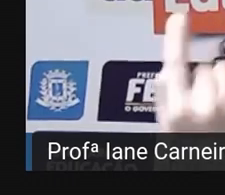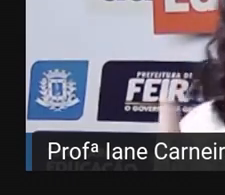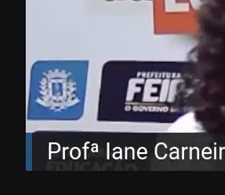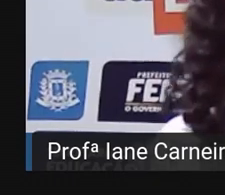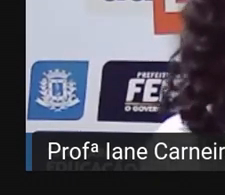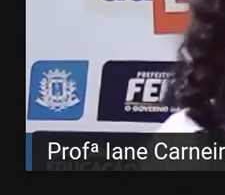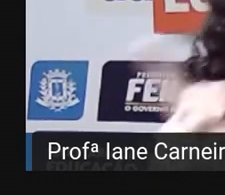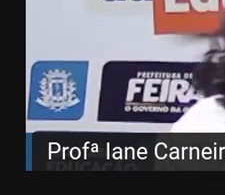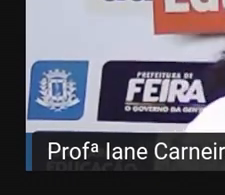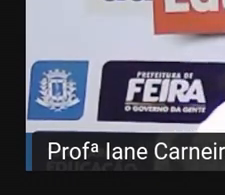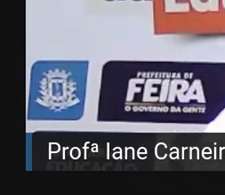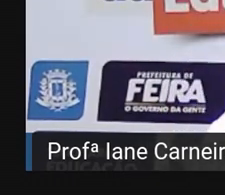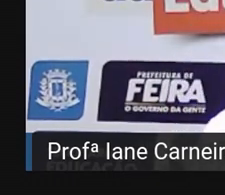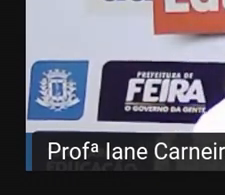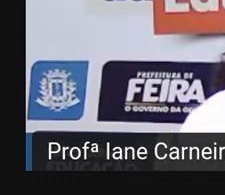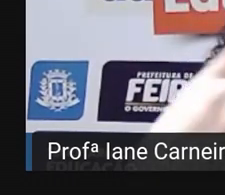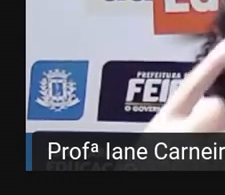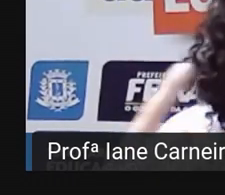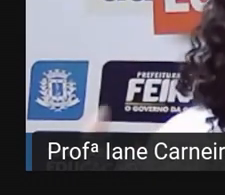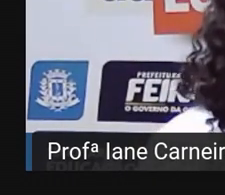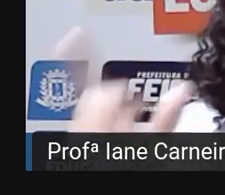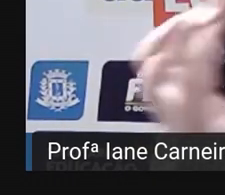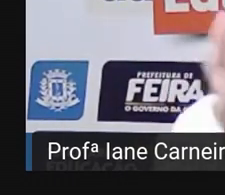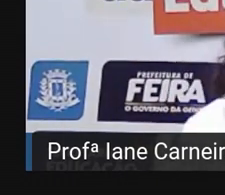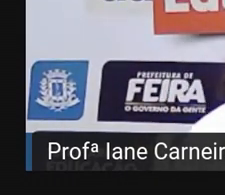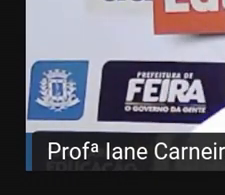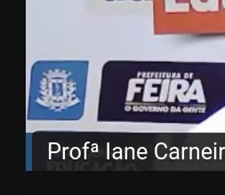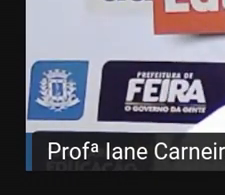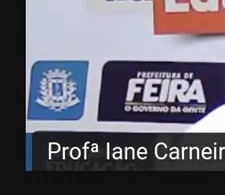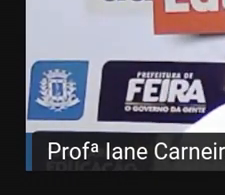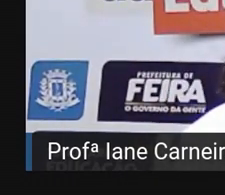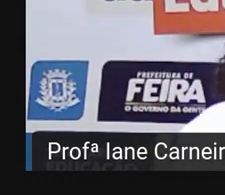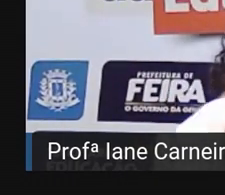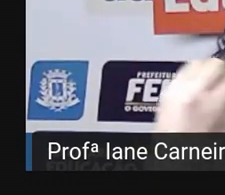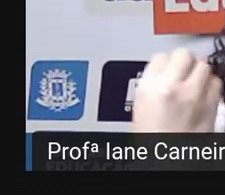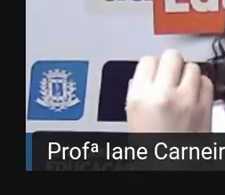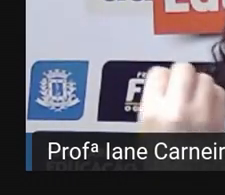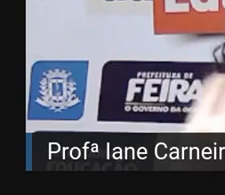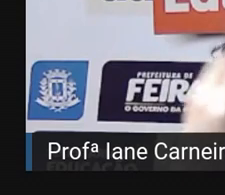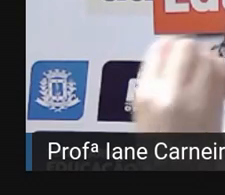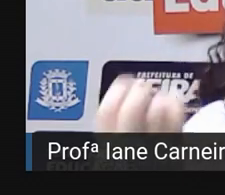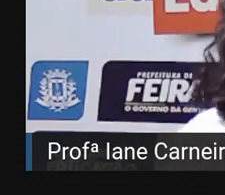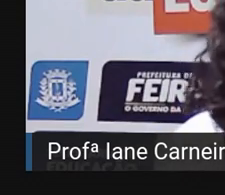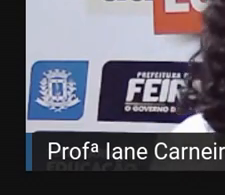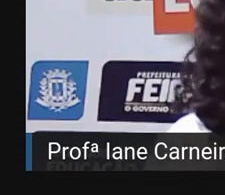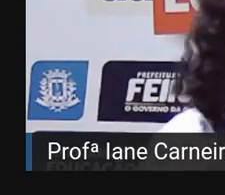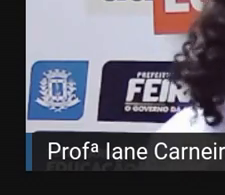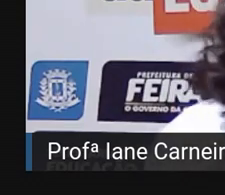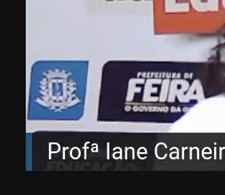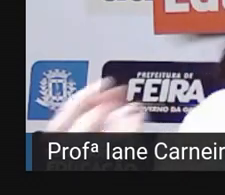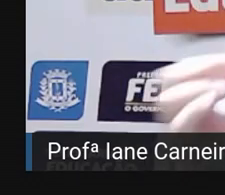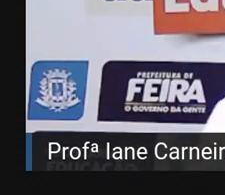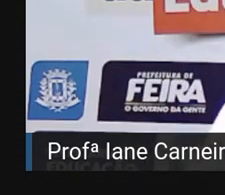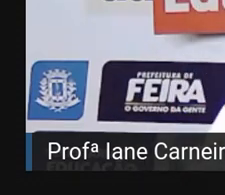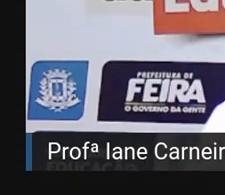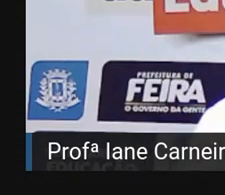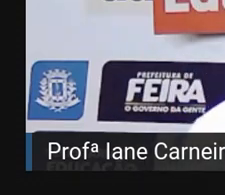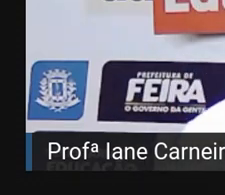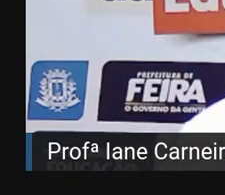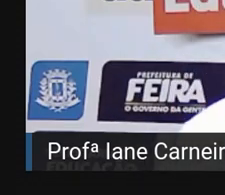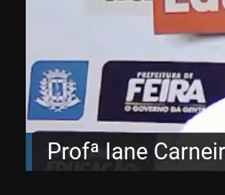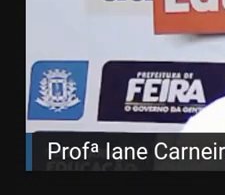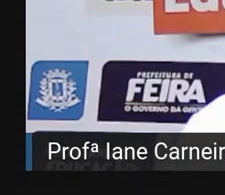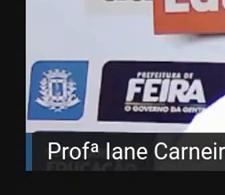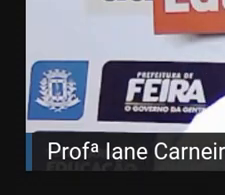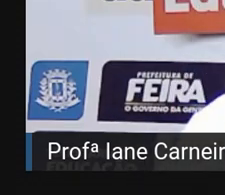Então, ajudem os pais de vocês, a família de vocês a contabilizarem, né? Qual foi o mês que consumiu mais, qual foi o mês que consumiu